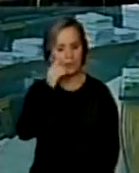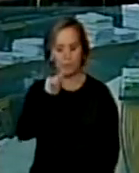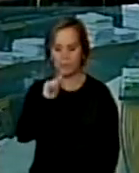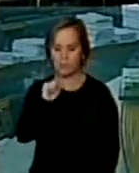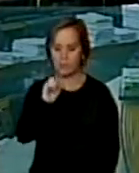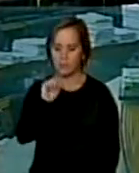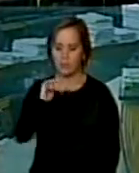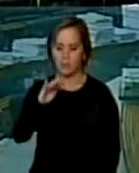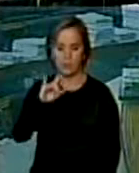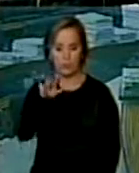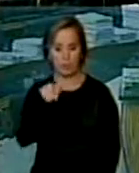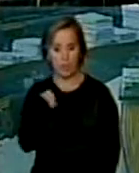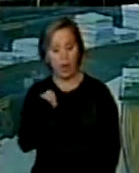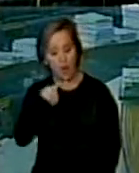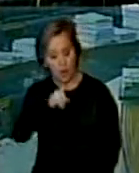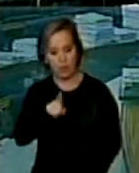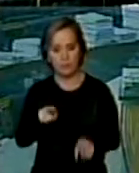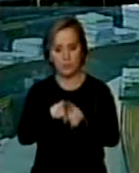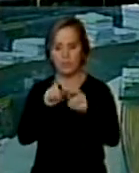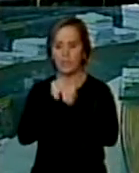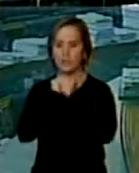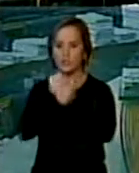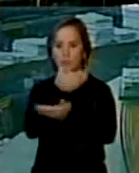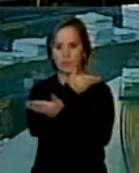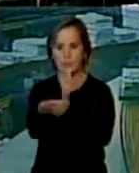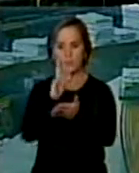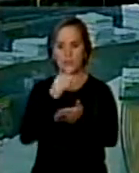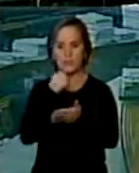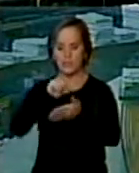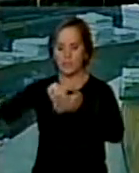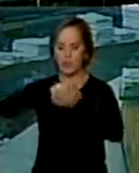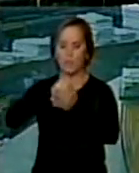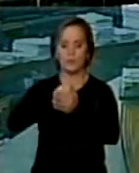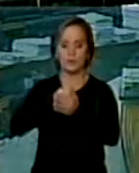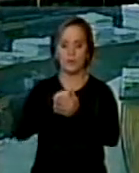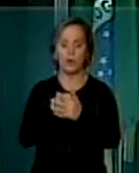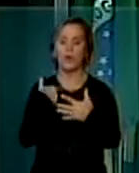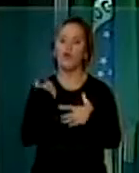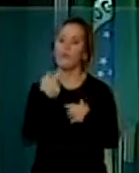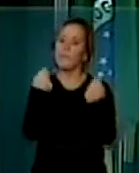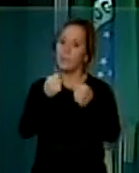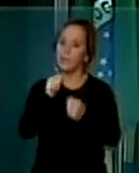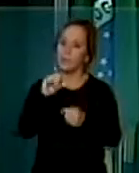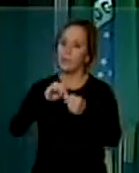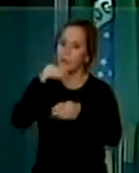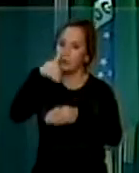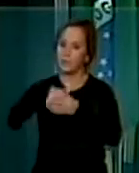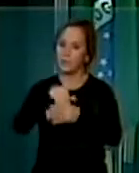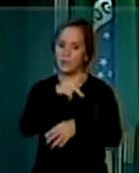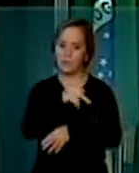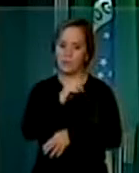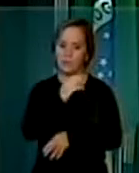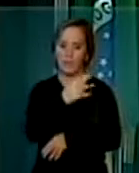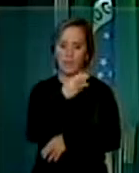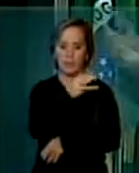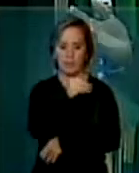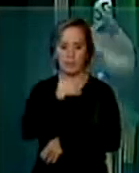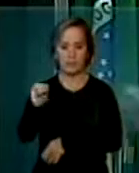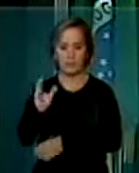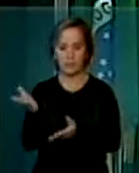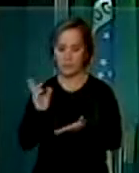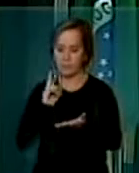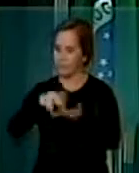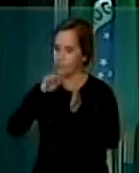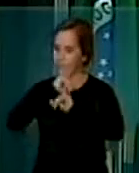obstrução, viu? Eu também sou favorável à PEC 300 e nós temos que fazer votar a PEC 300. Quero registrar aqui na tribuna